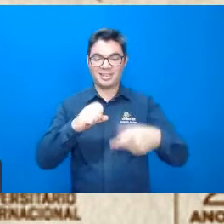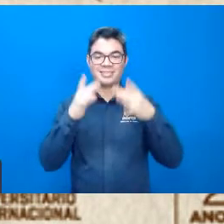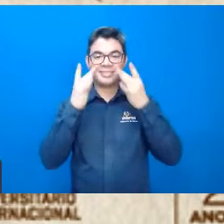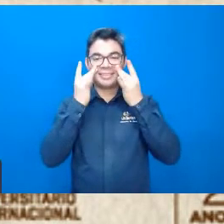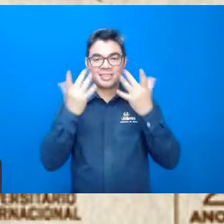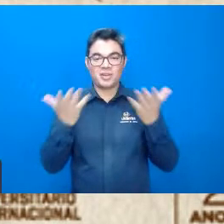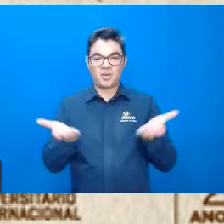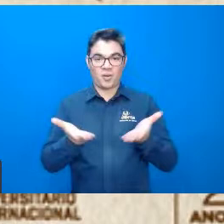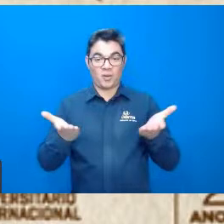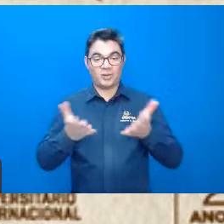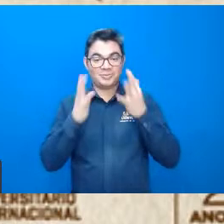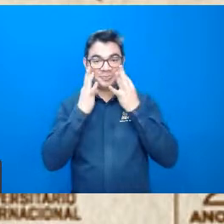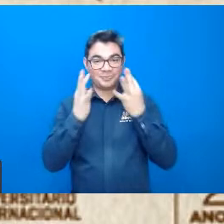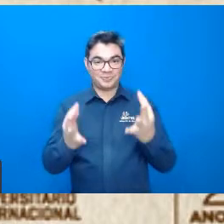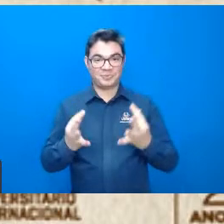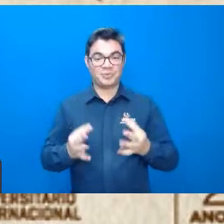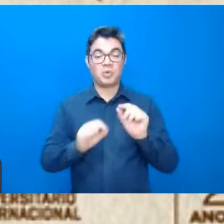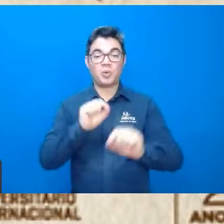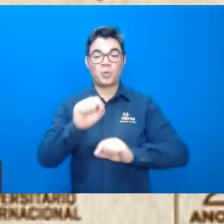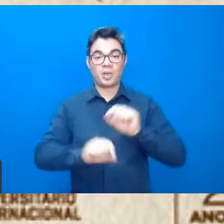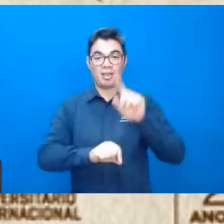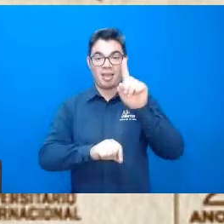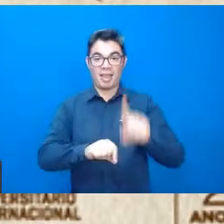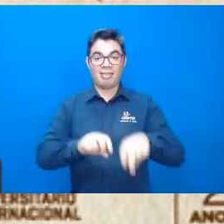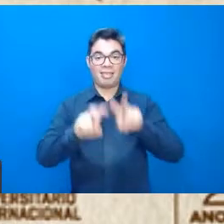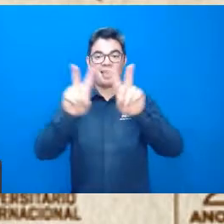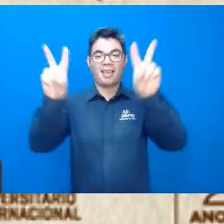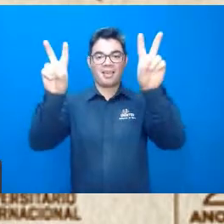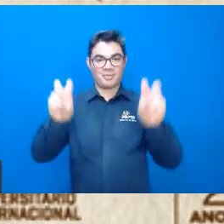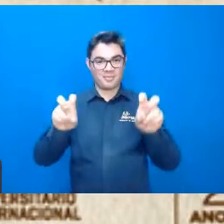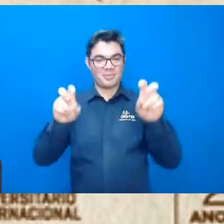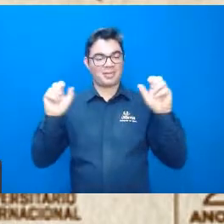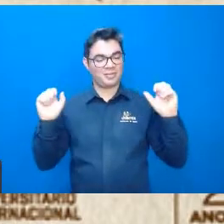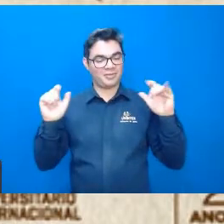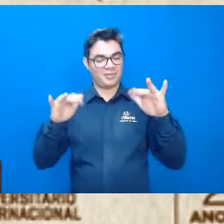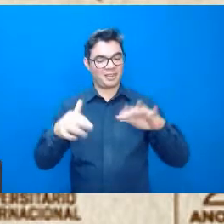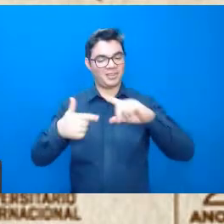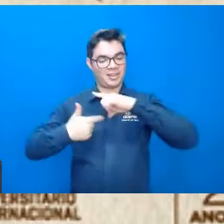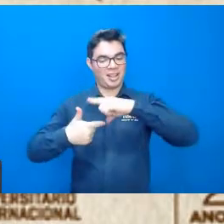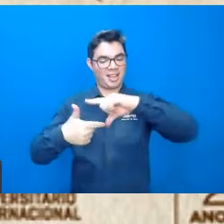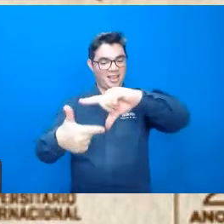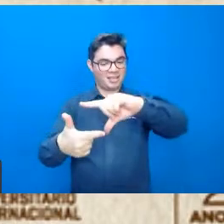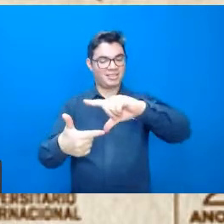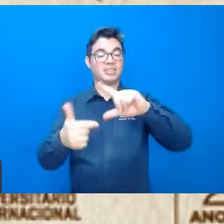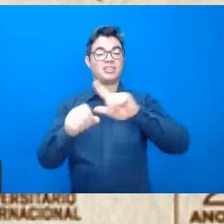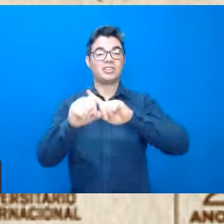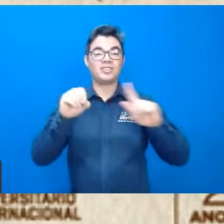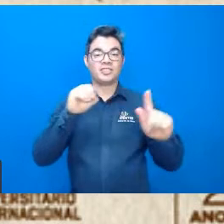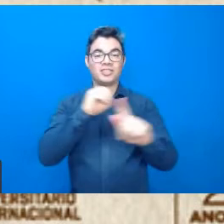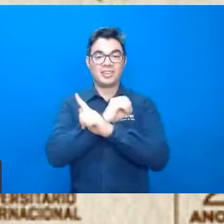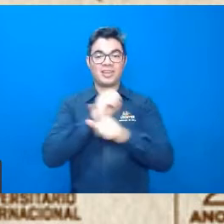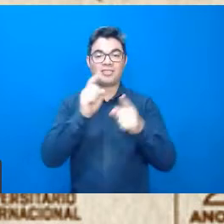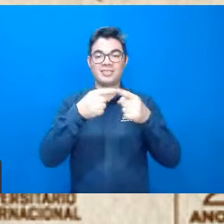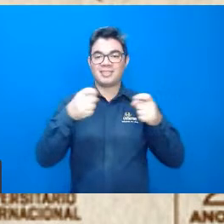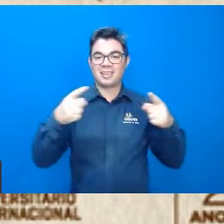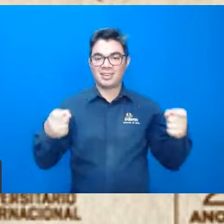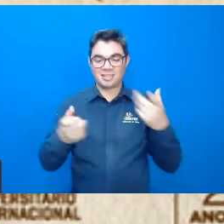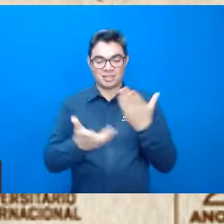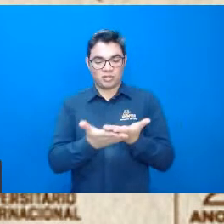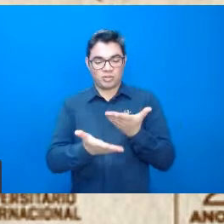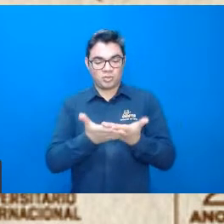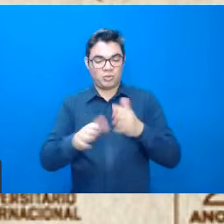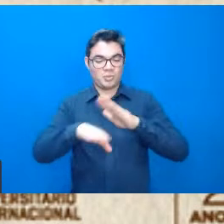na noite de hoje, para mais um dos nossos eventos, dos clássicos, então, das geossciências, que está sendo